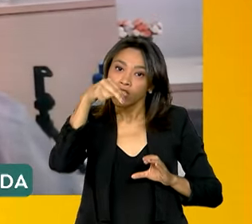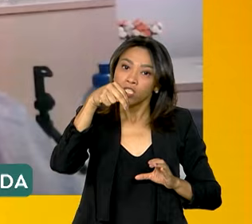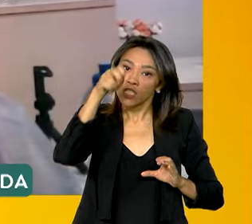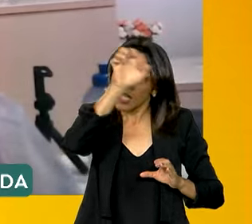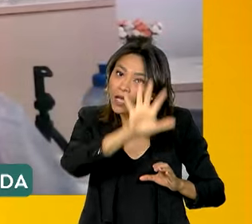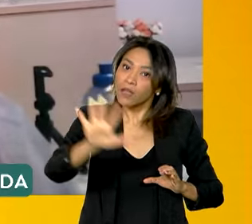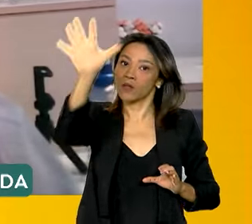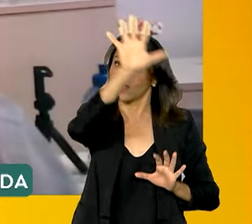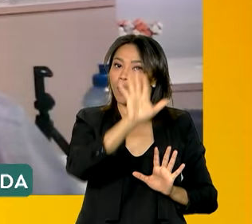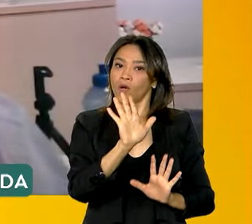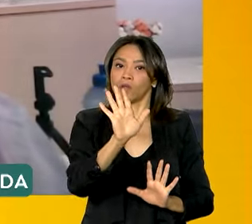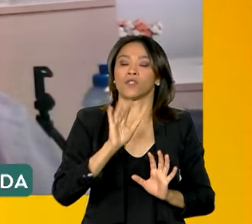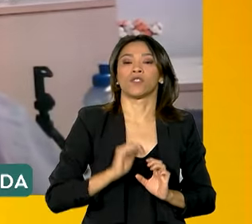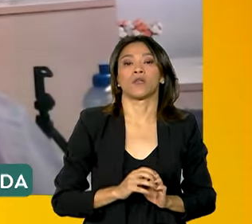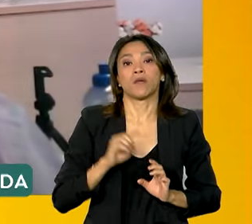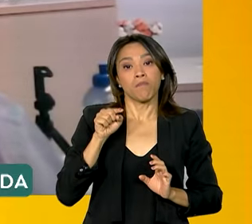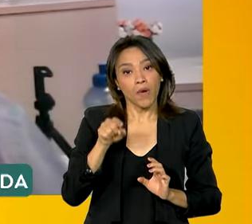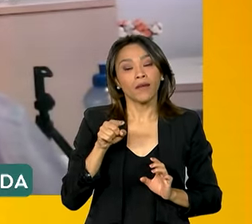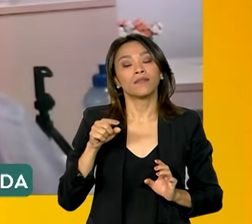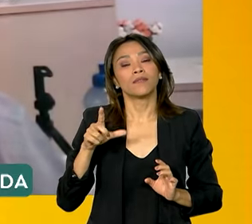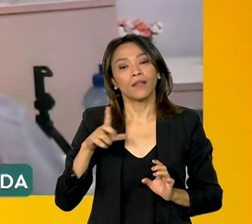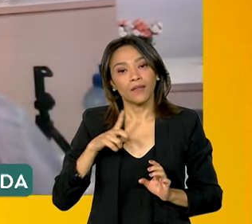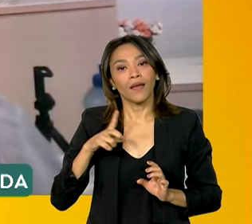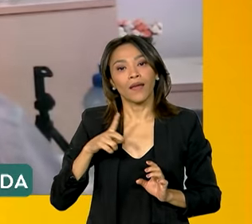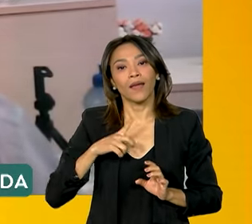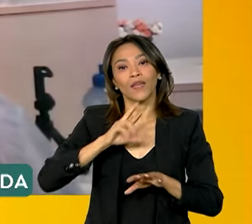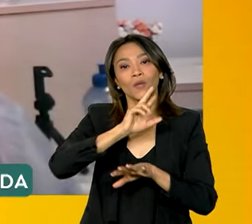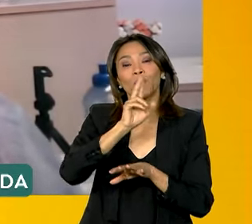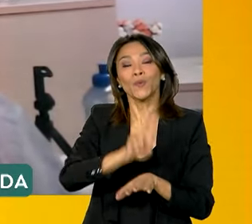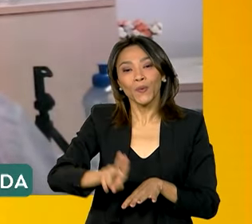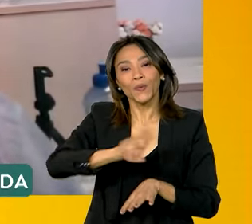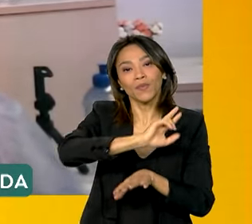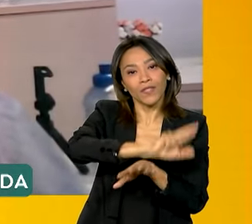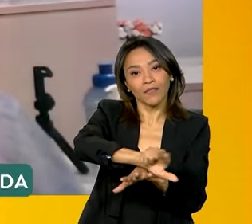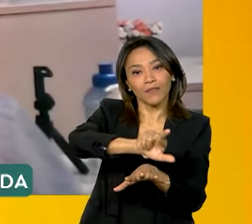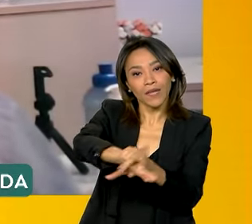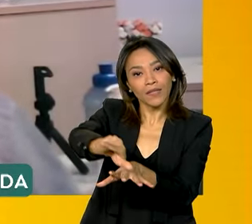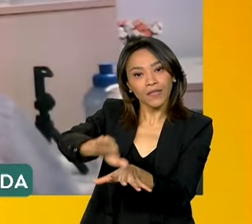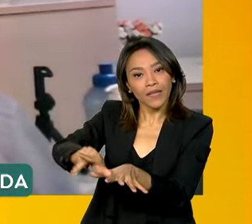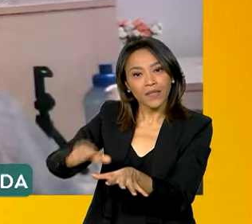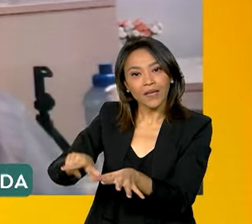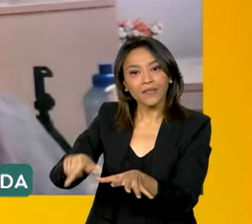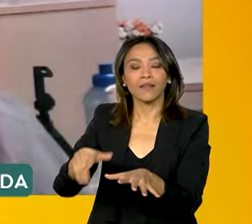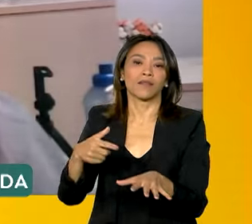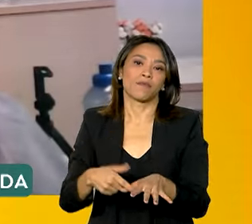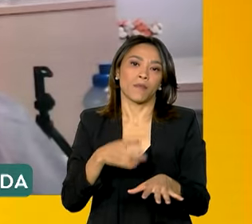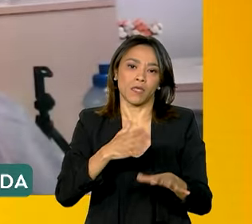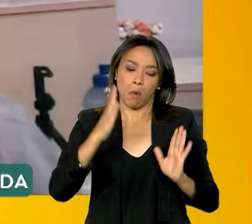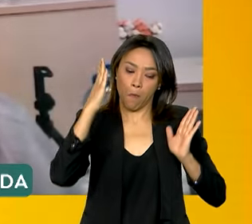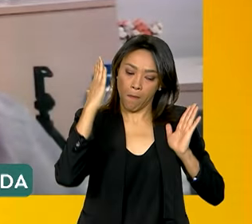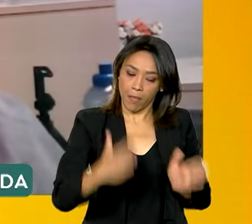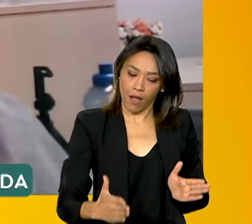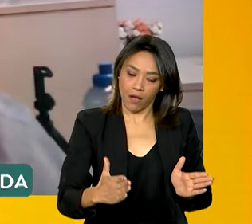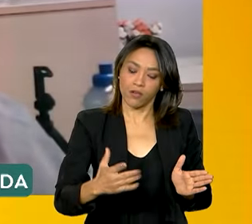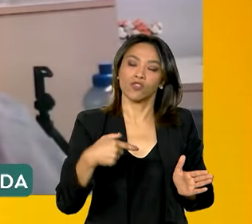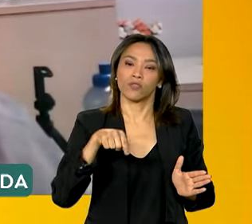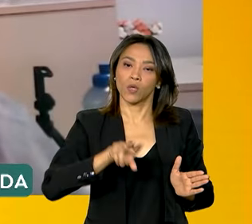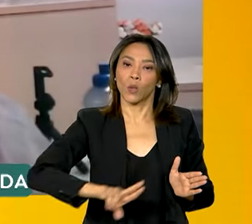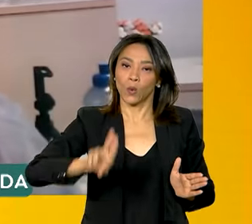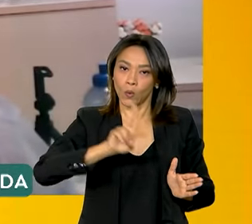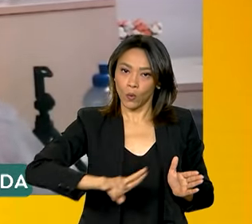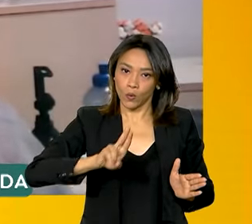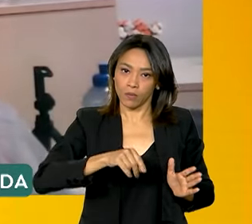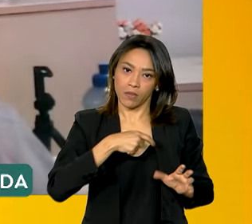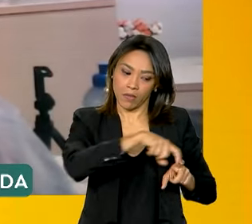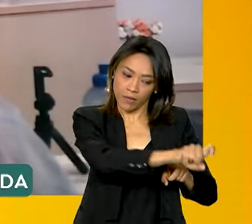dessa movimentação, ela entra num sistema de multiculturalidade, ou seja, o pedaço do transporte vai da